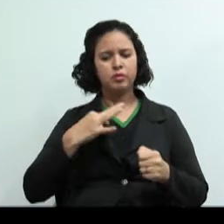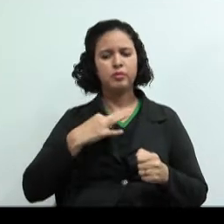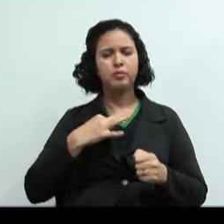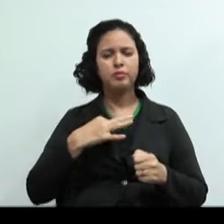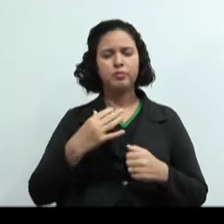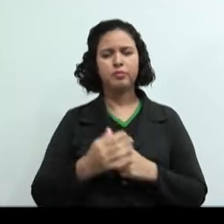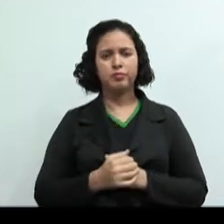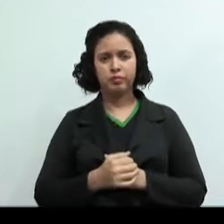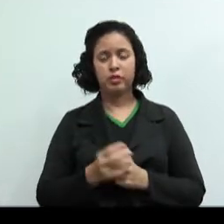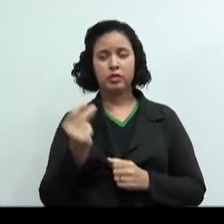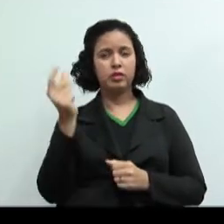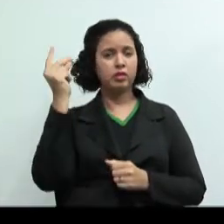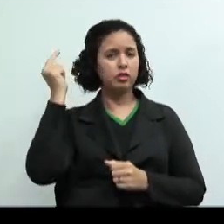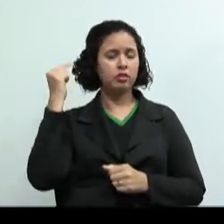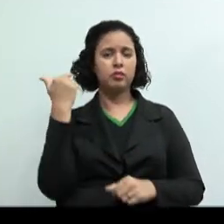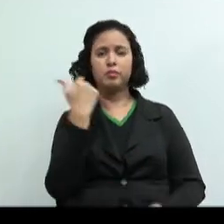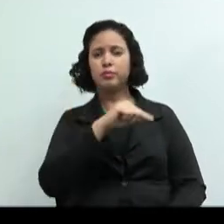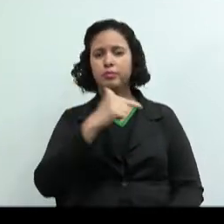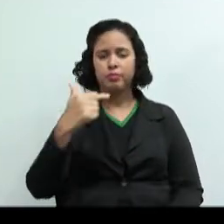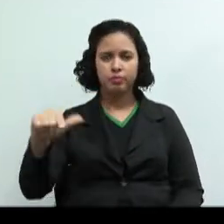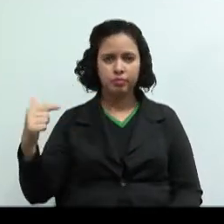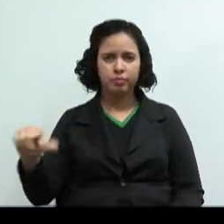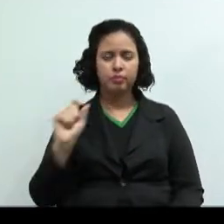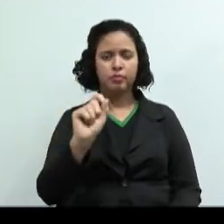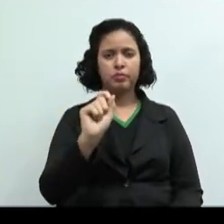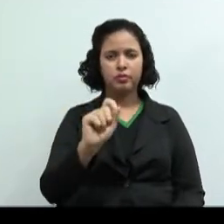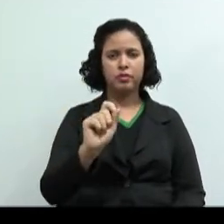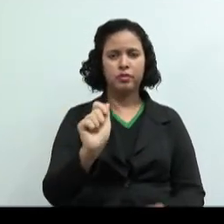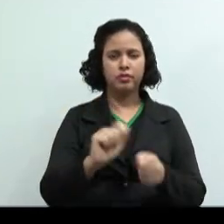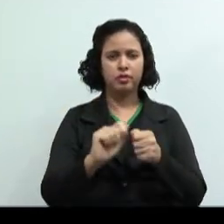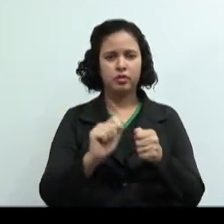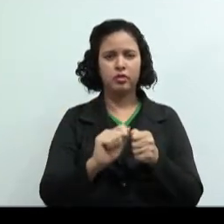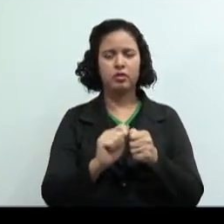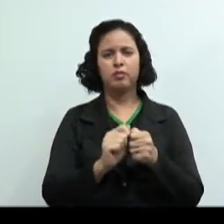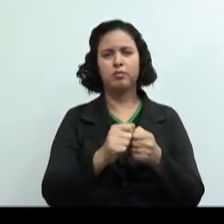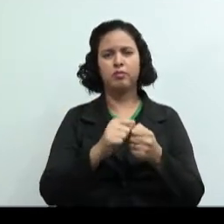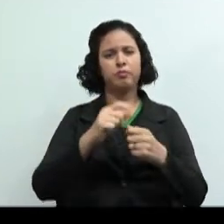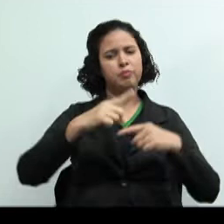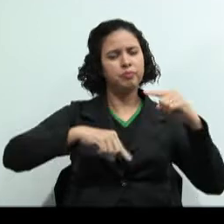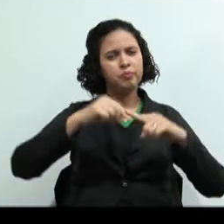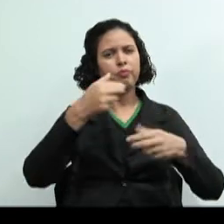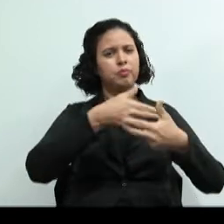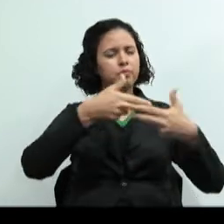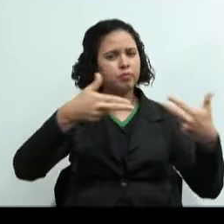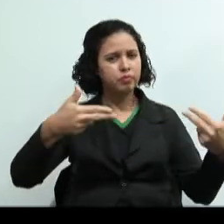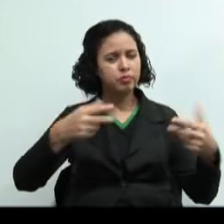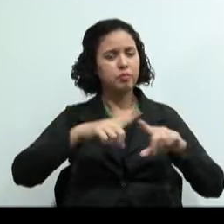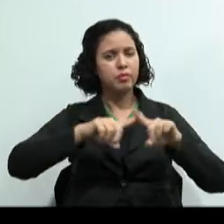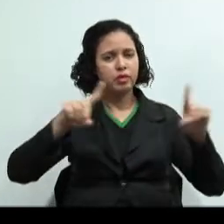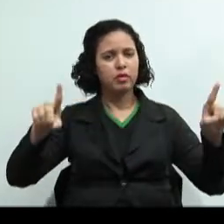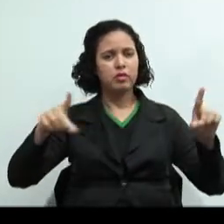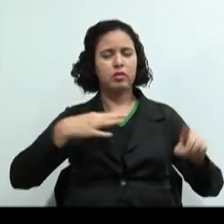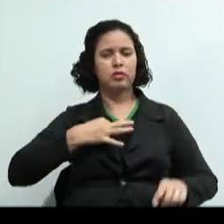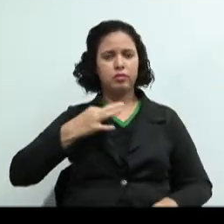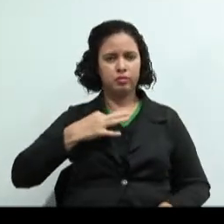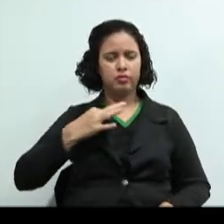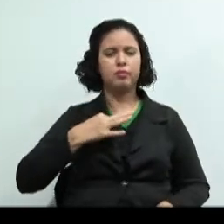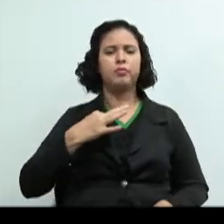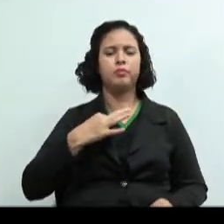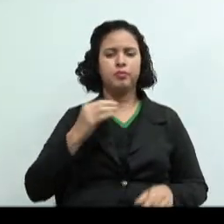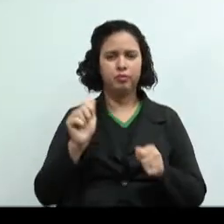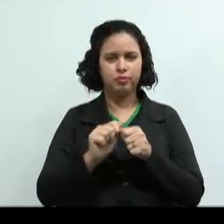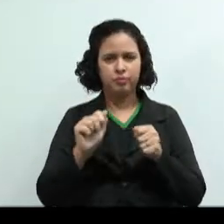antigamente, não existia a produção em grande escala de produtos diversos, mas as roupas eram confeccionadas